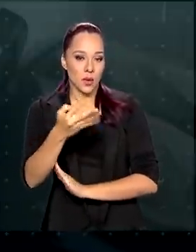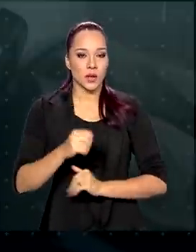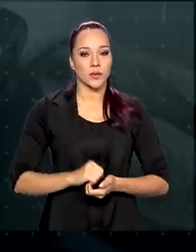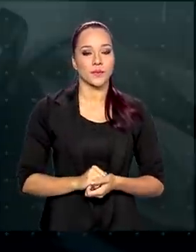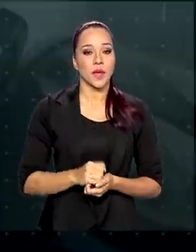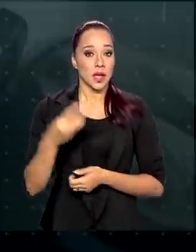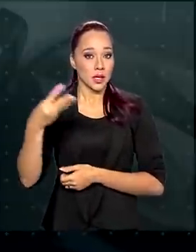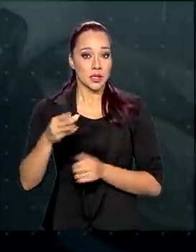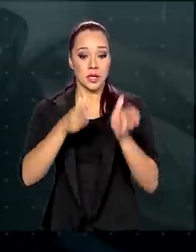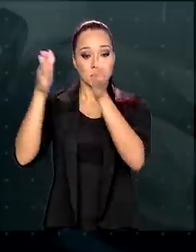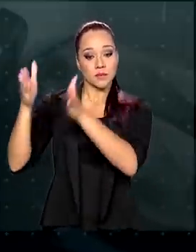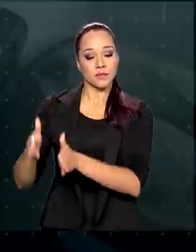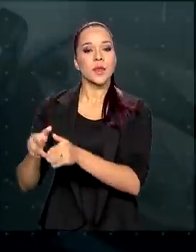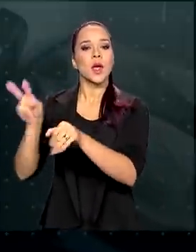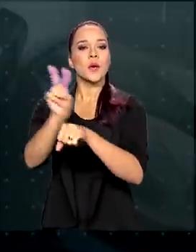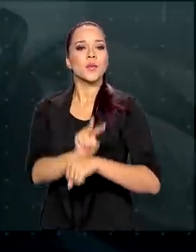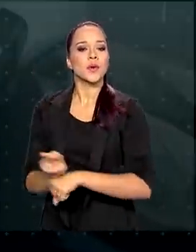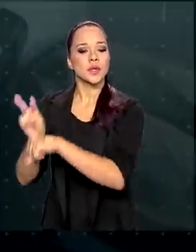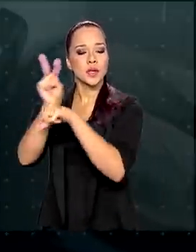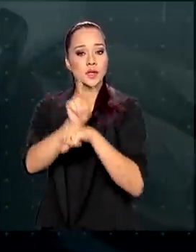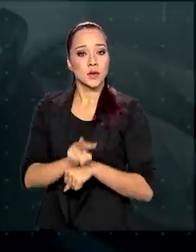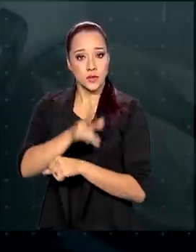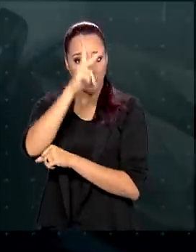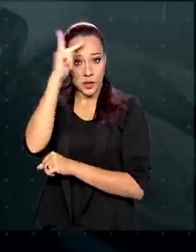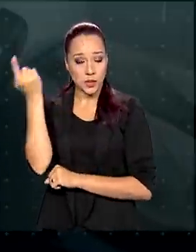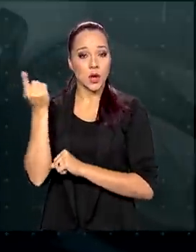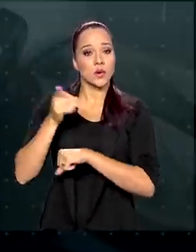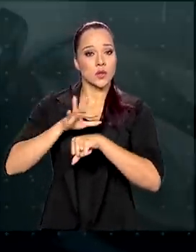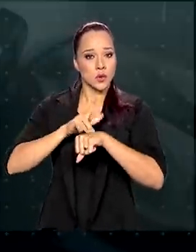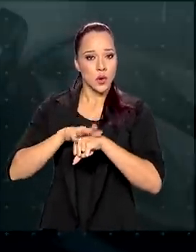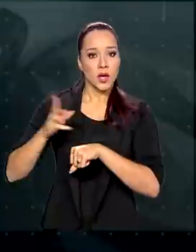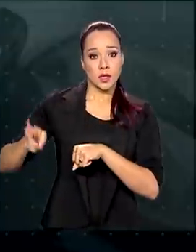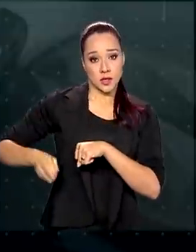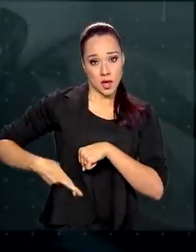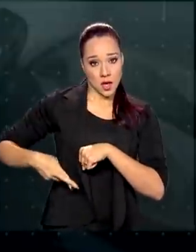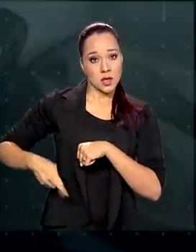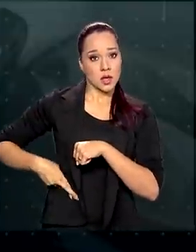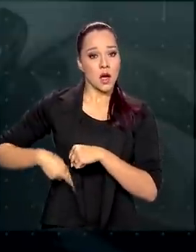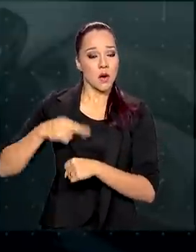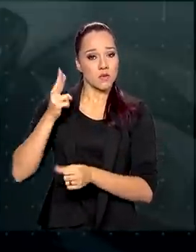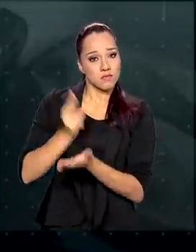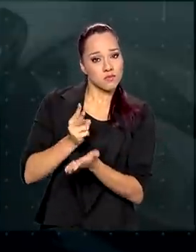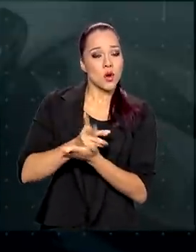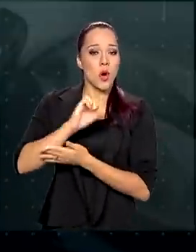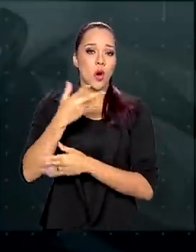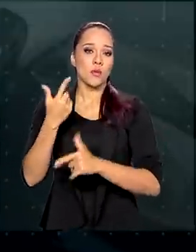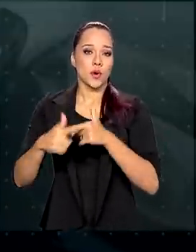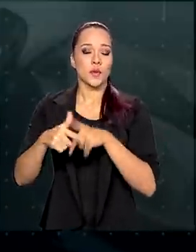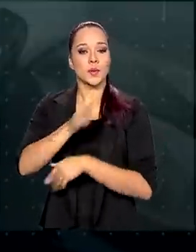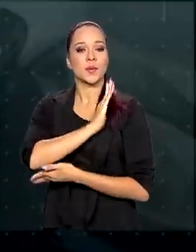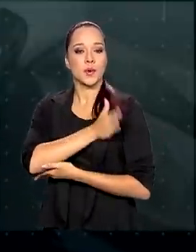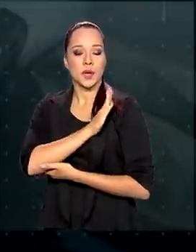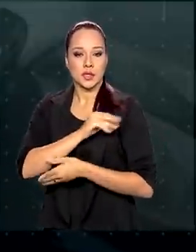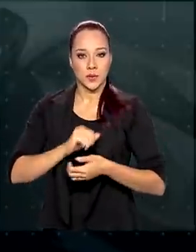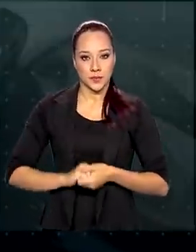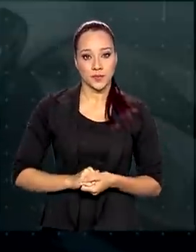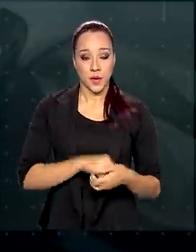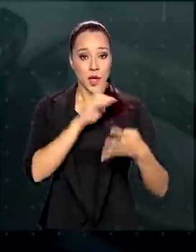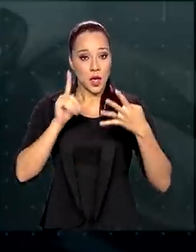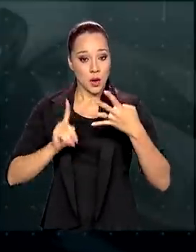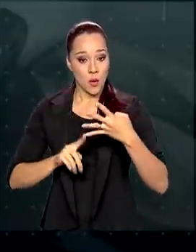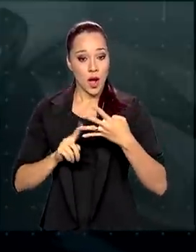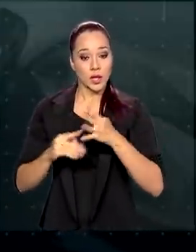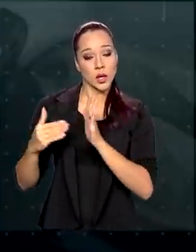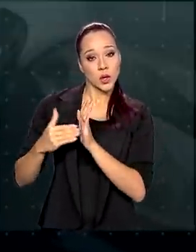terceira fase prevê a imunização de portadores de doenças renais crônicas e cardiovasculares. E a quarta e